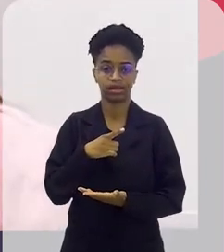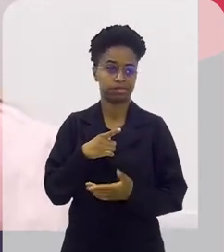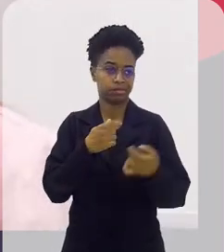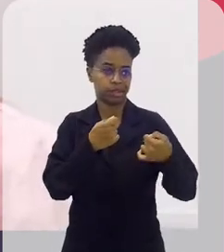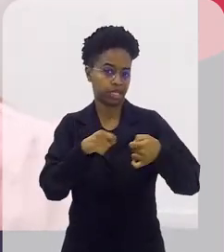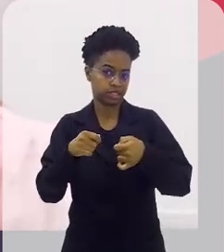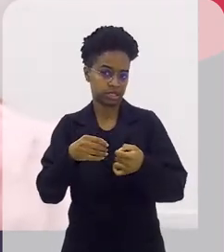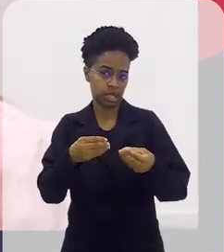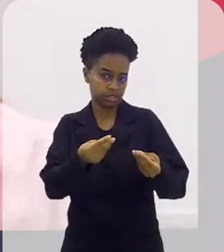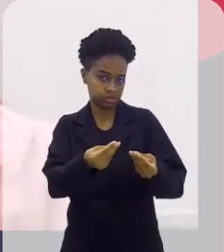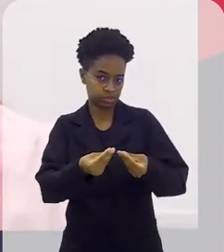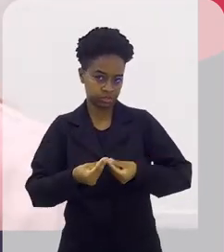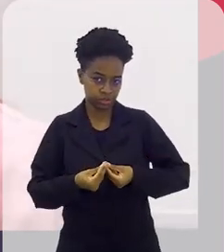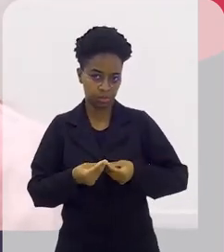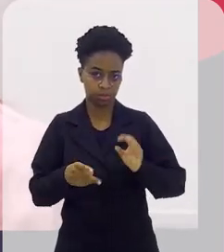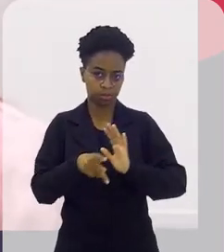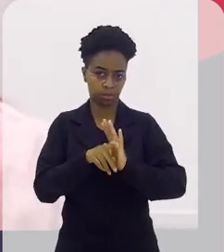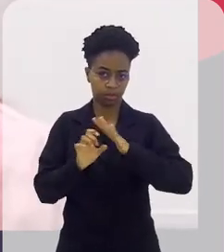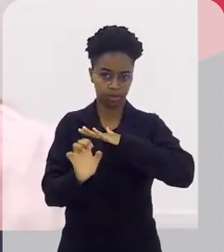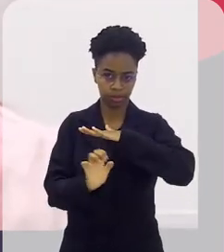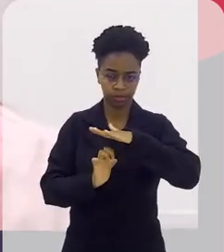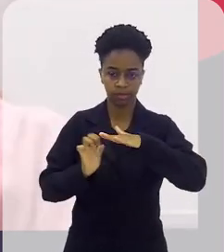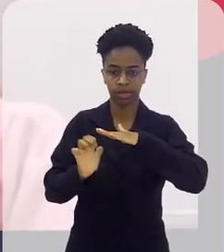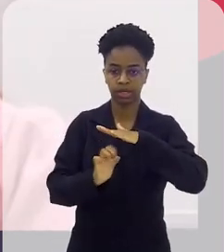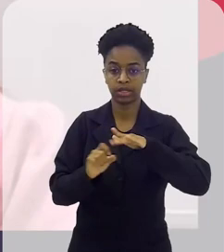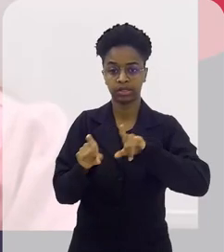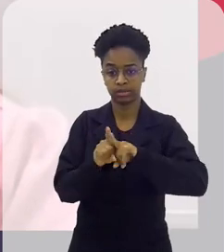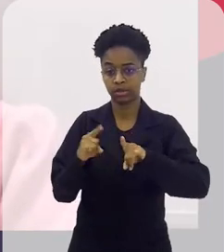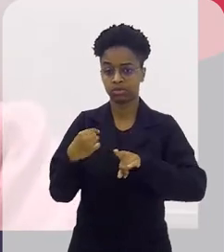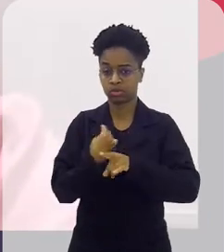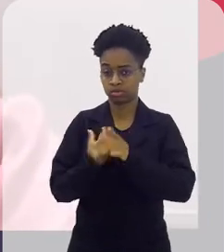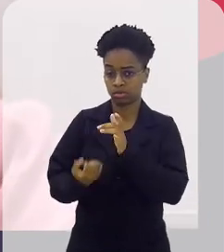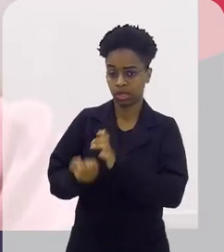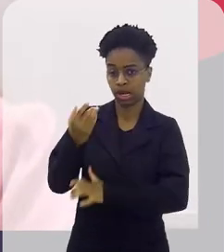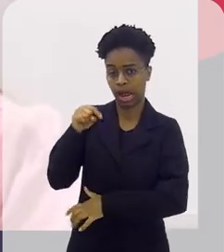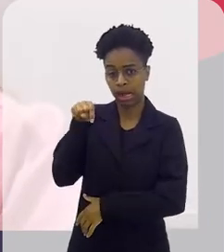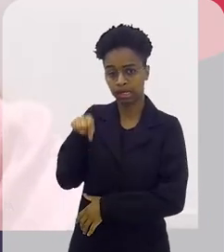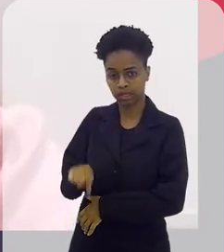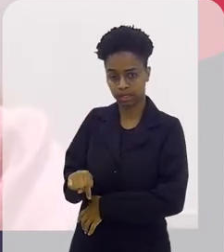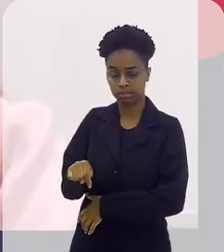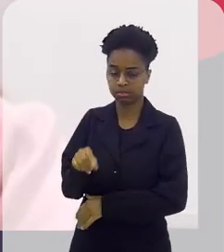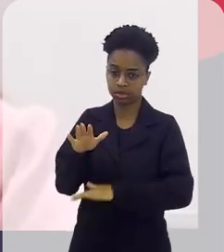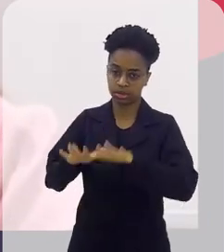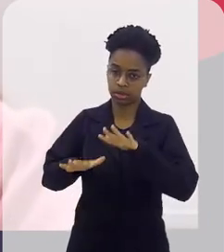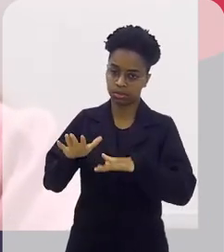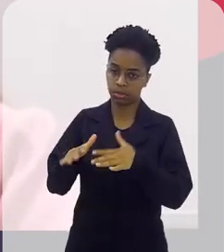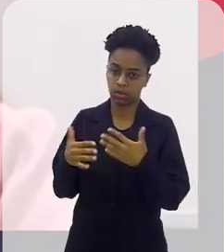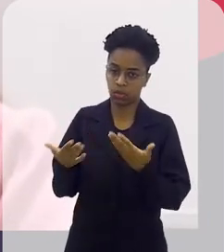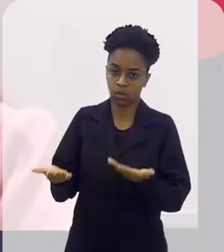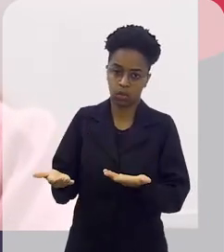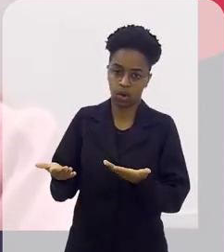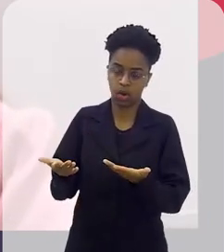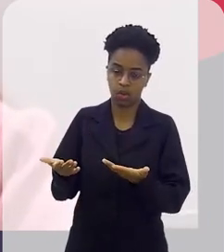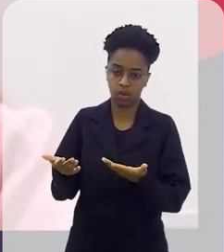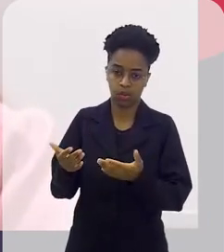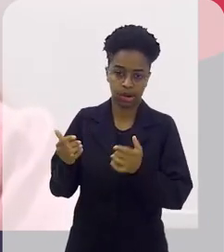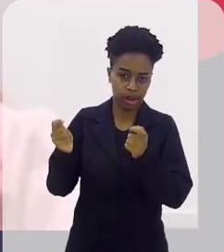demanda da empresa. E nós desenvolvemos aqui, dependendo da nossa